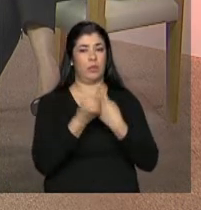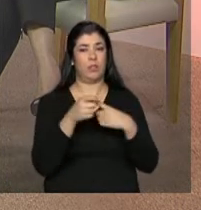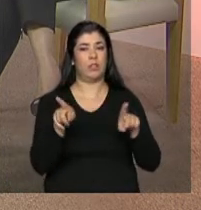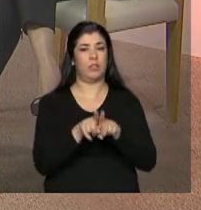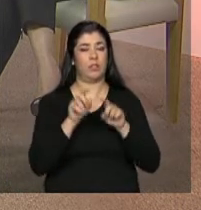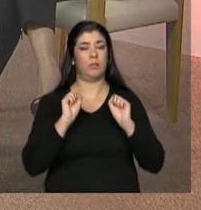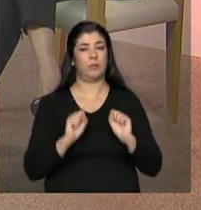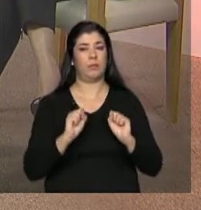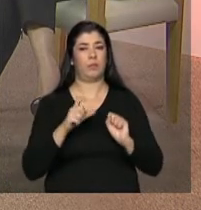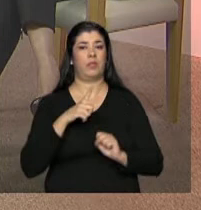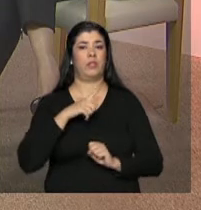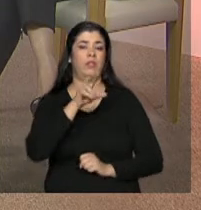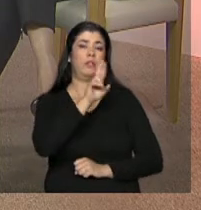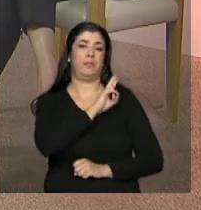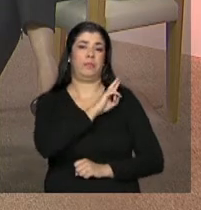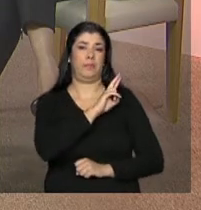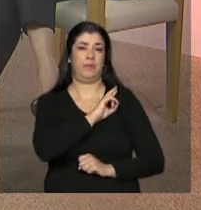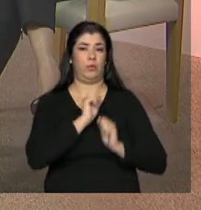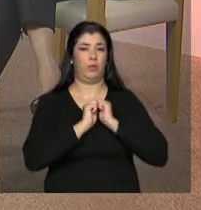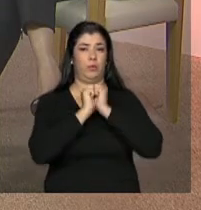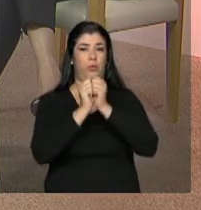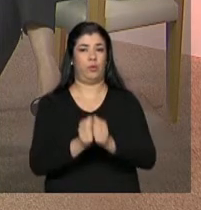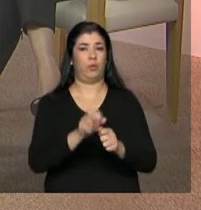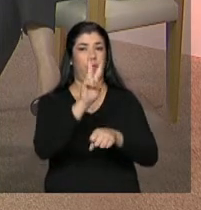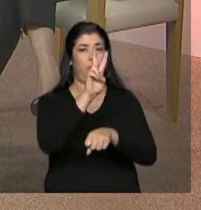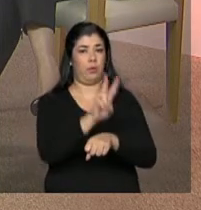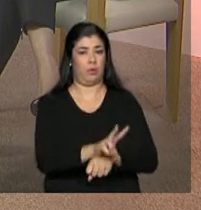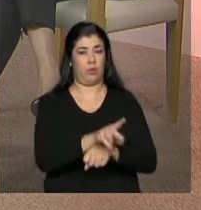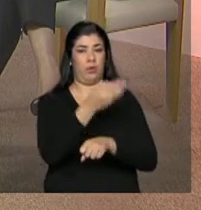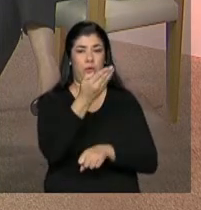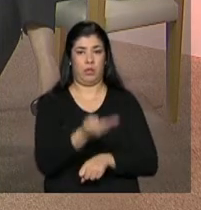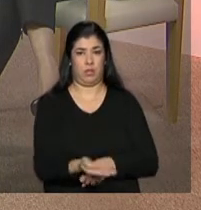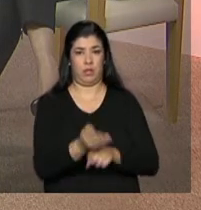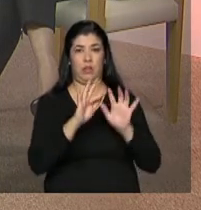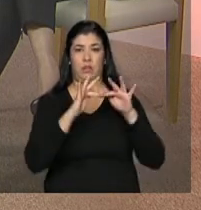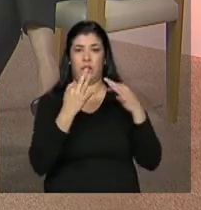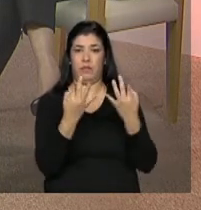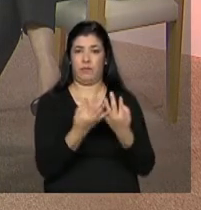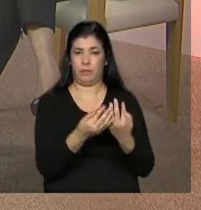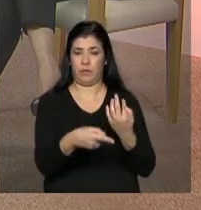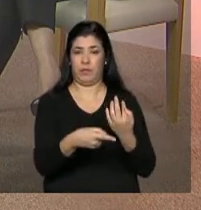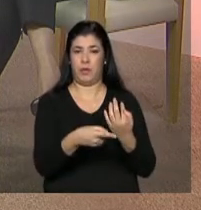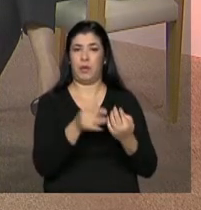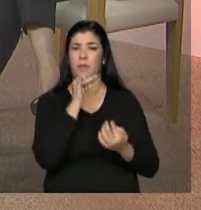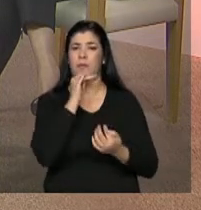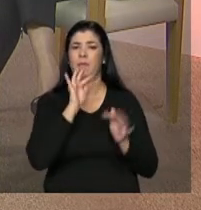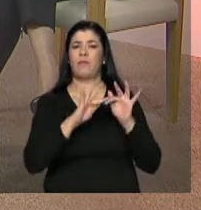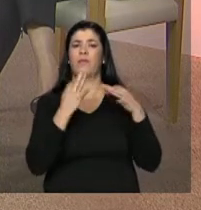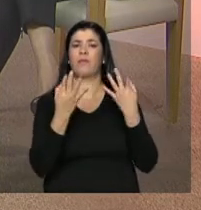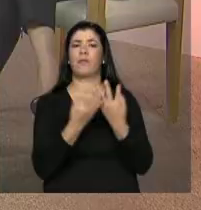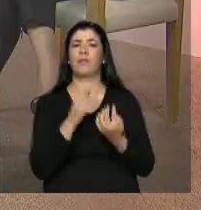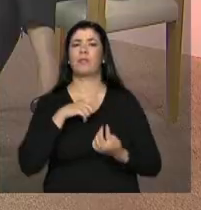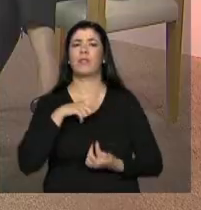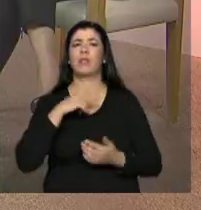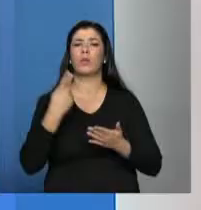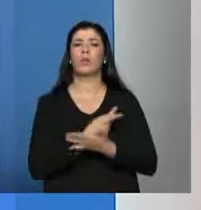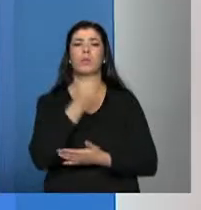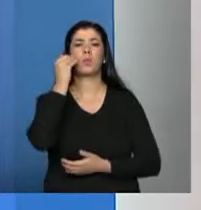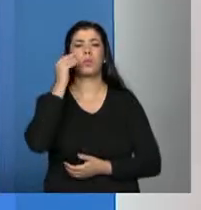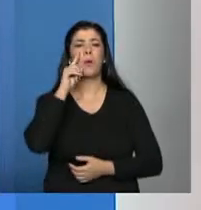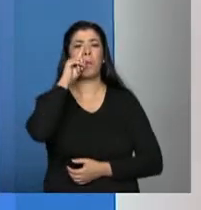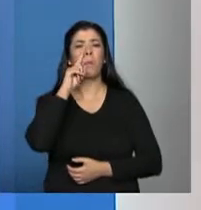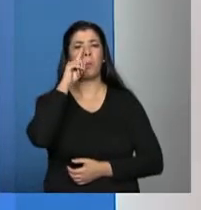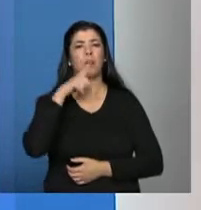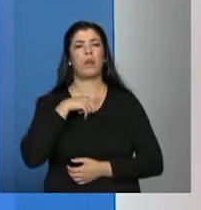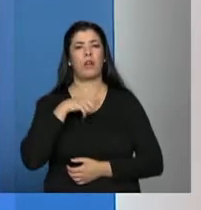cabe, tem a responsabilidade de proteger, então as famílias em situação de desproteção, elas contam com a família, com a